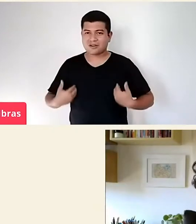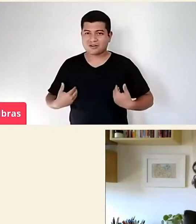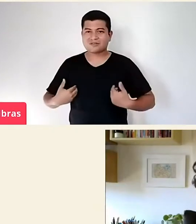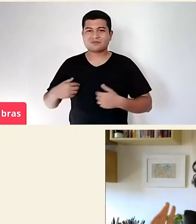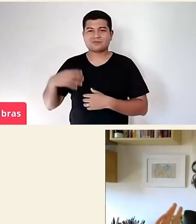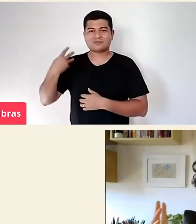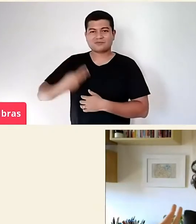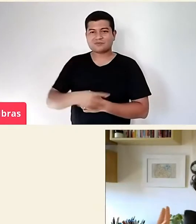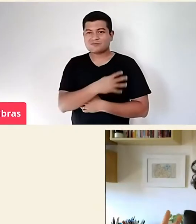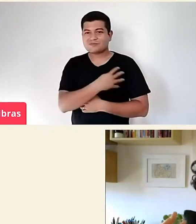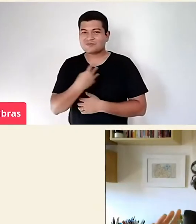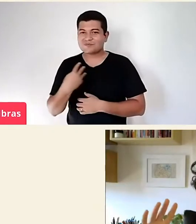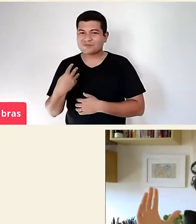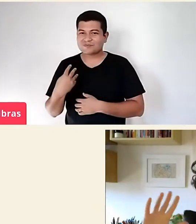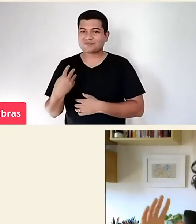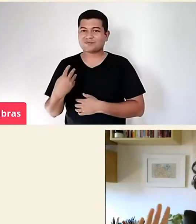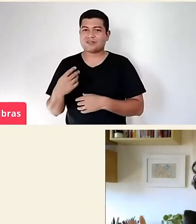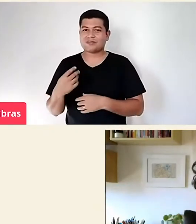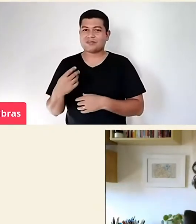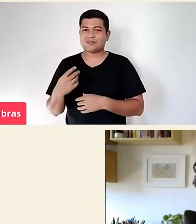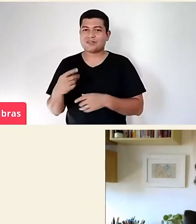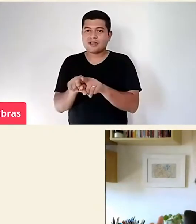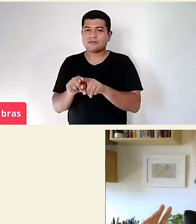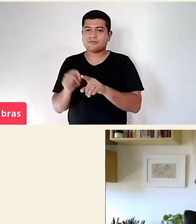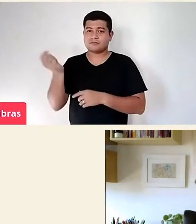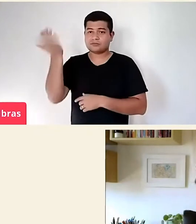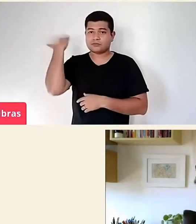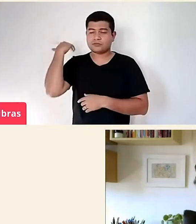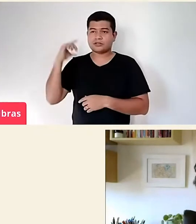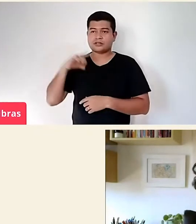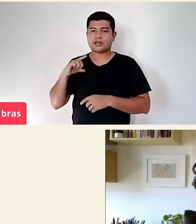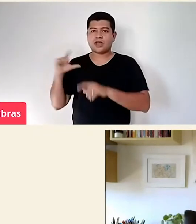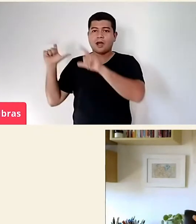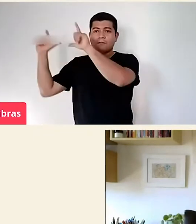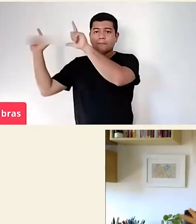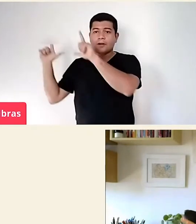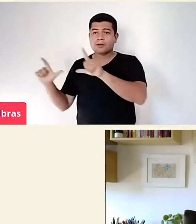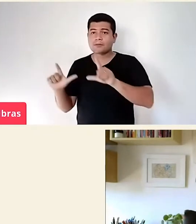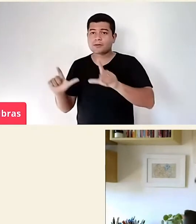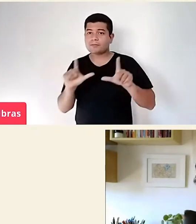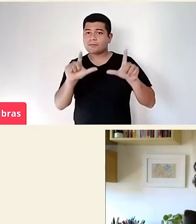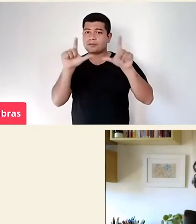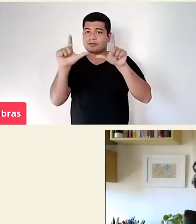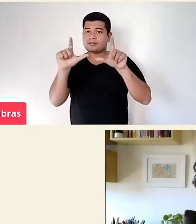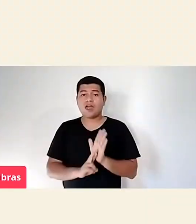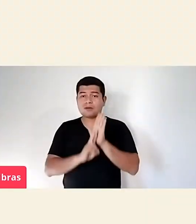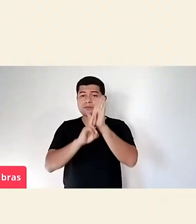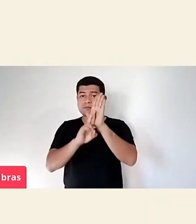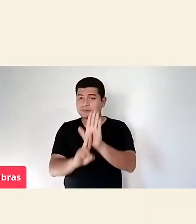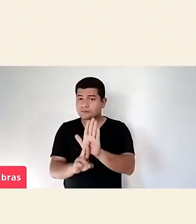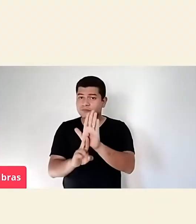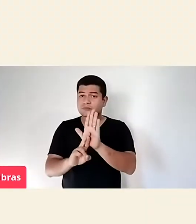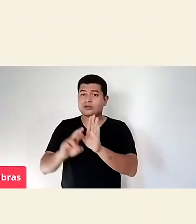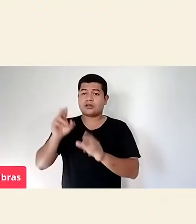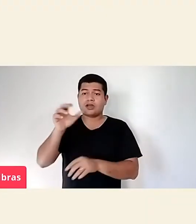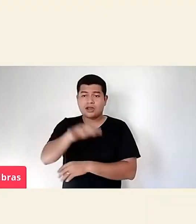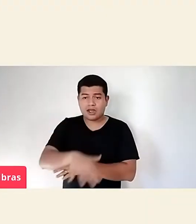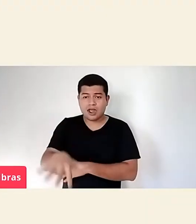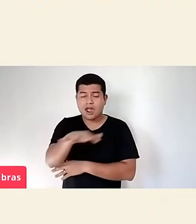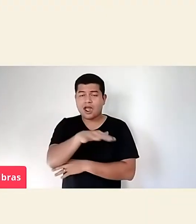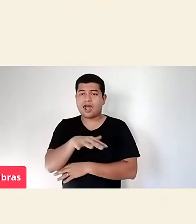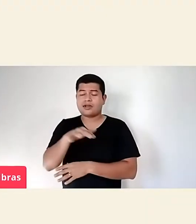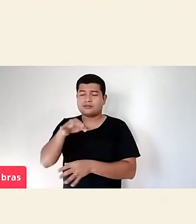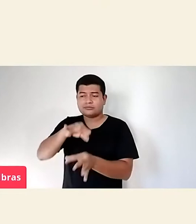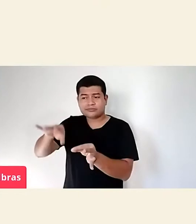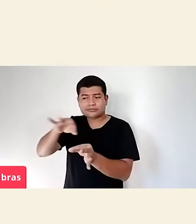neste dia 8 de março a aula inaugural do curso de formação política para mulheres. O curso será realizado